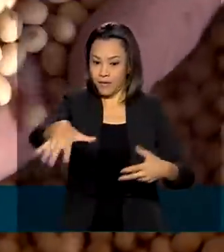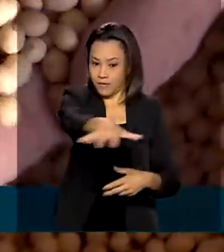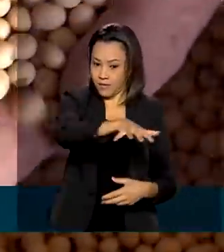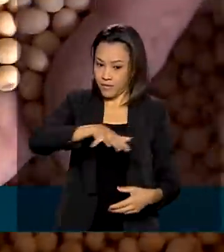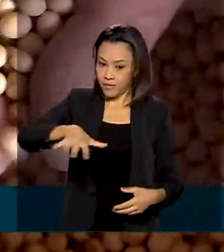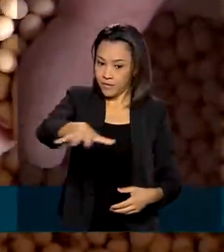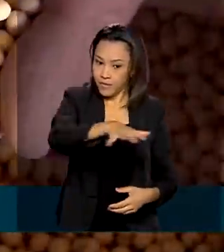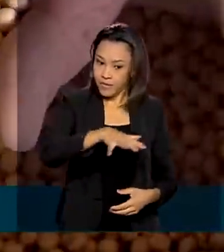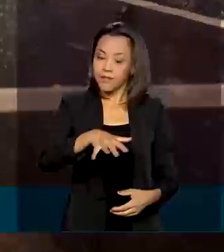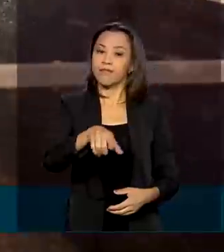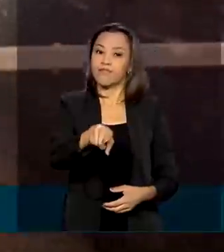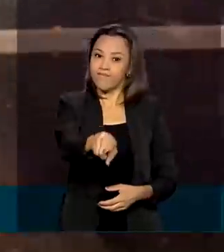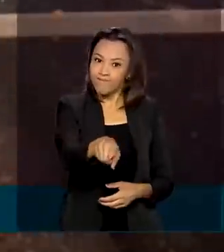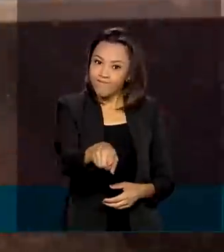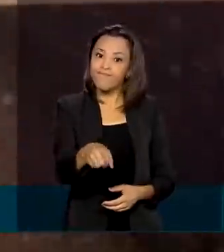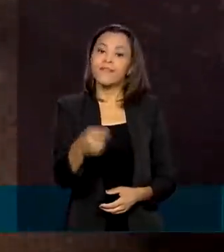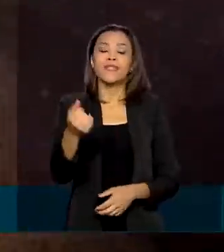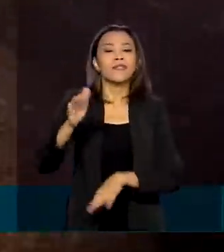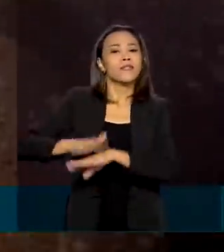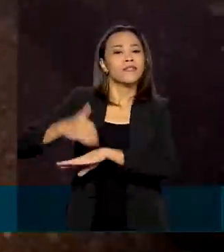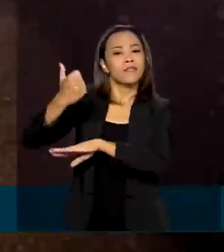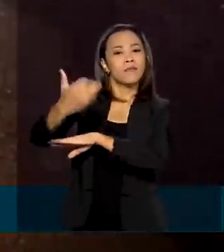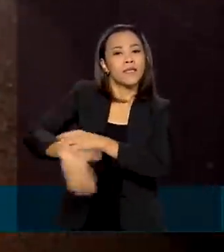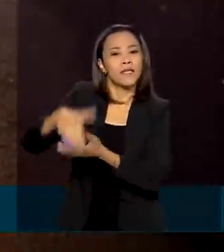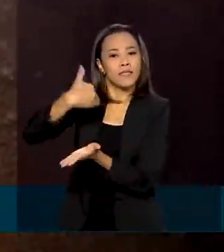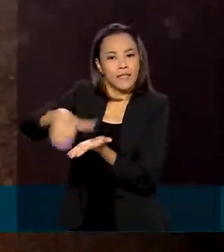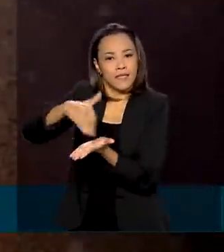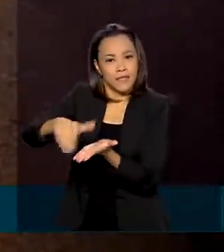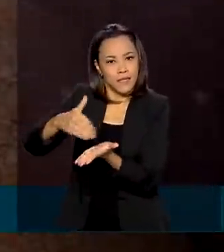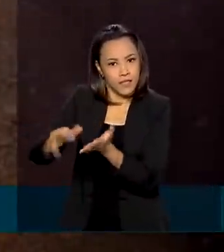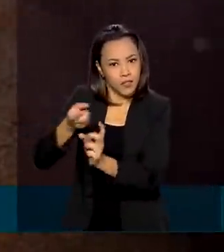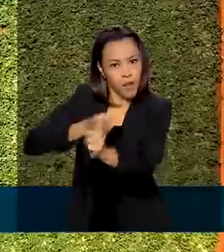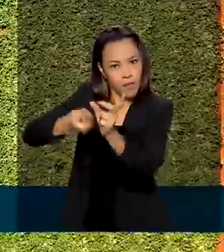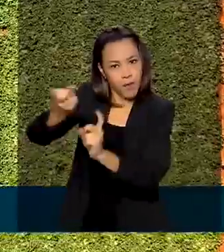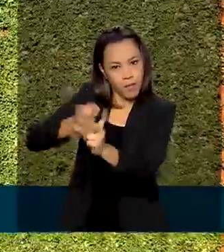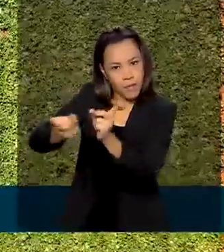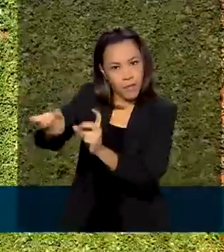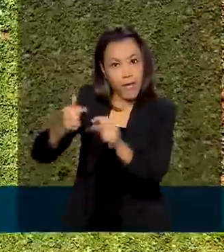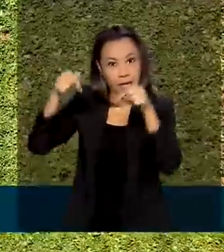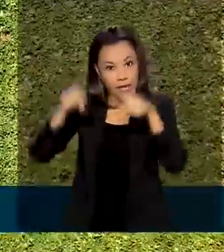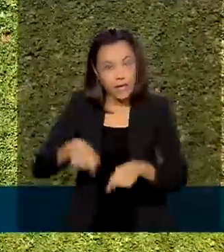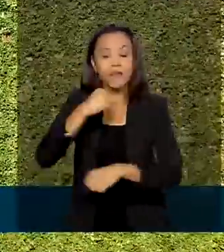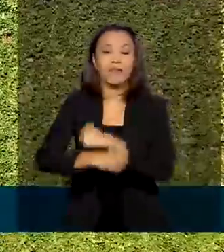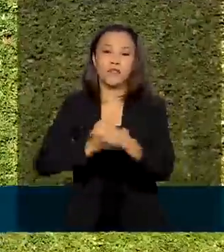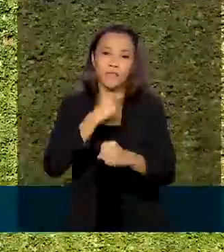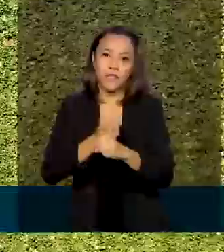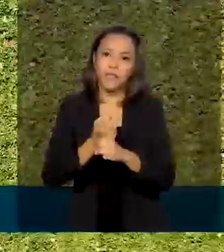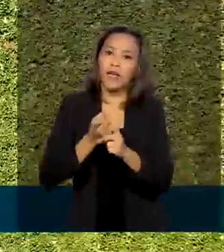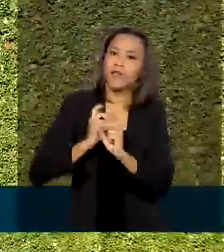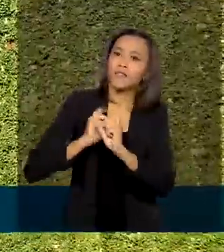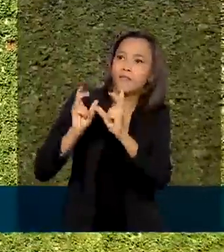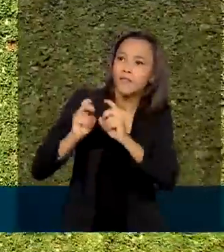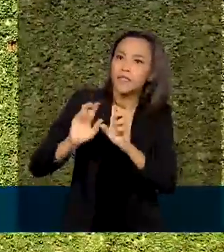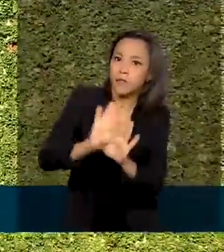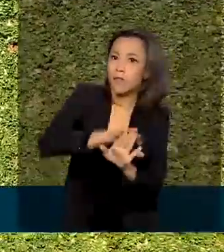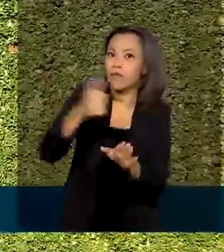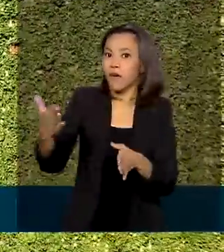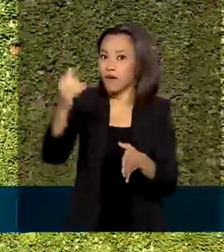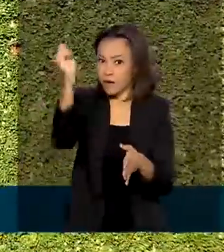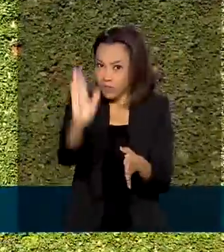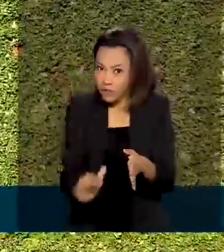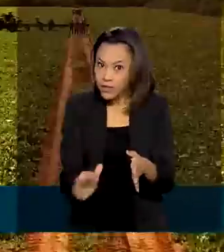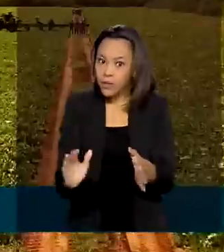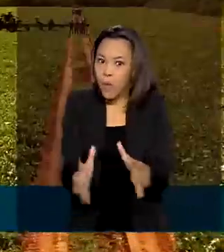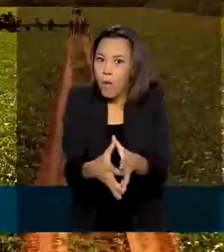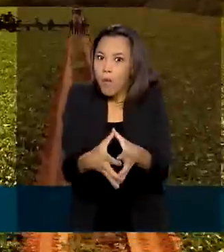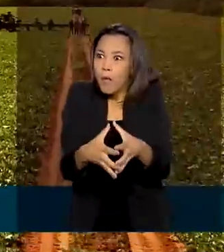made in Brasil. Segundo a Secretaria de Comércio Exterior, este ano as exportações do setor cresceram